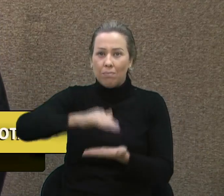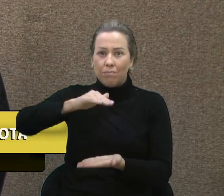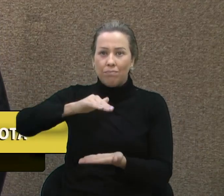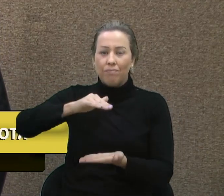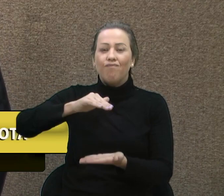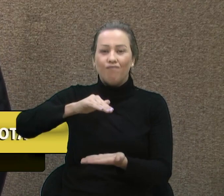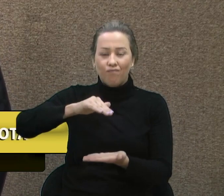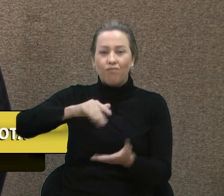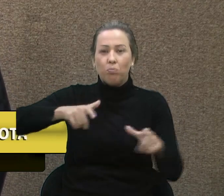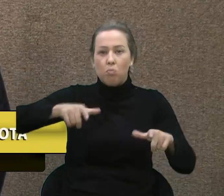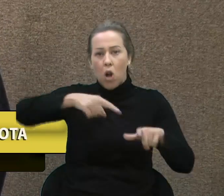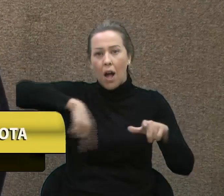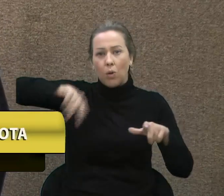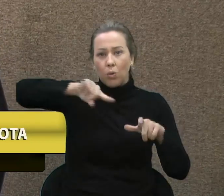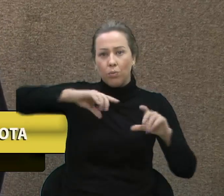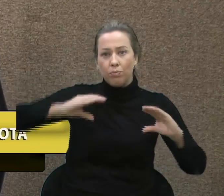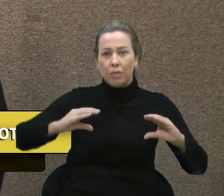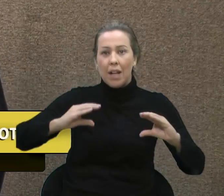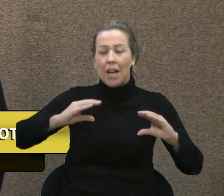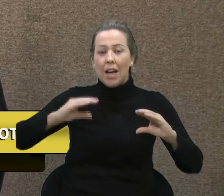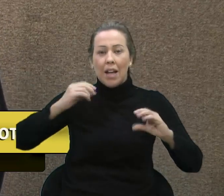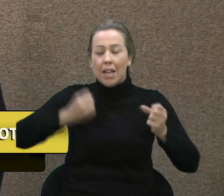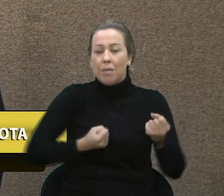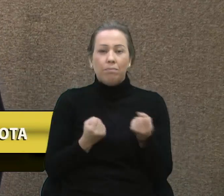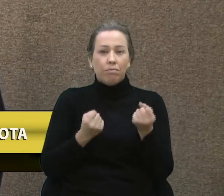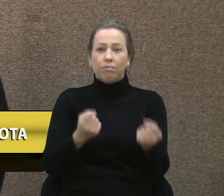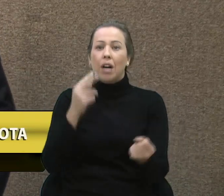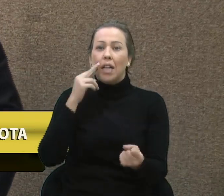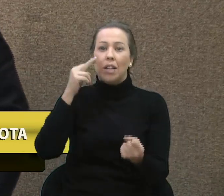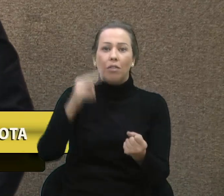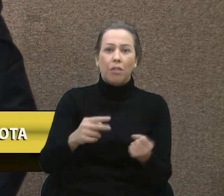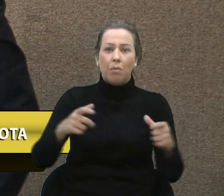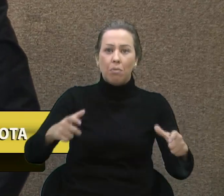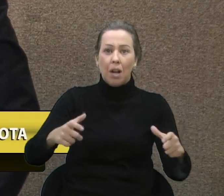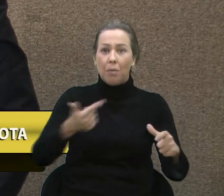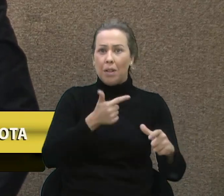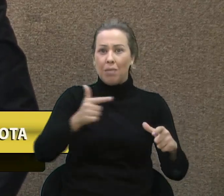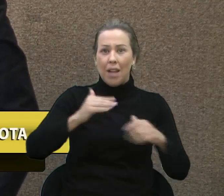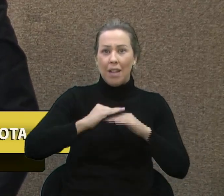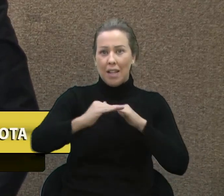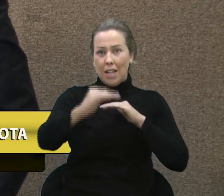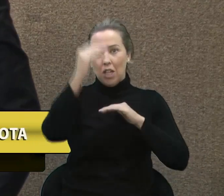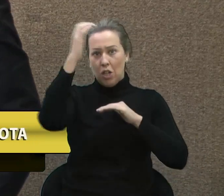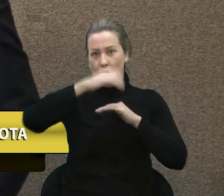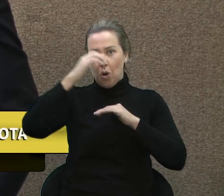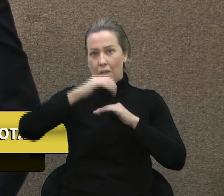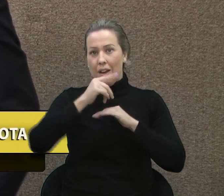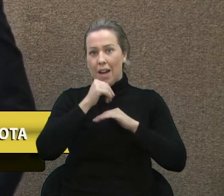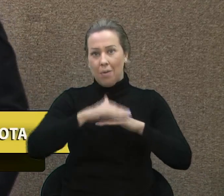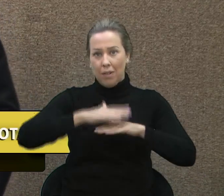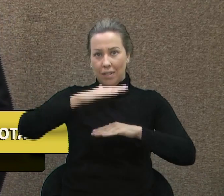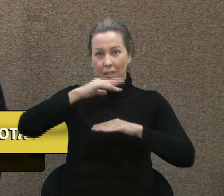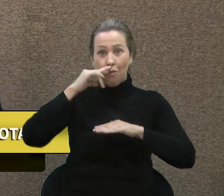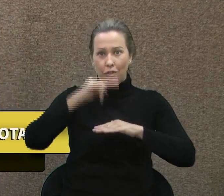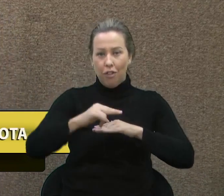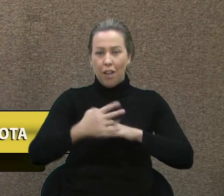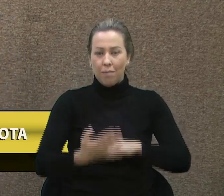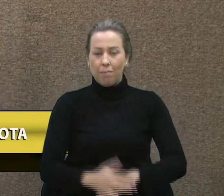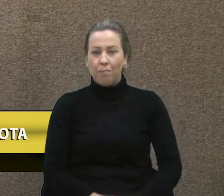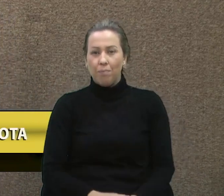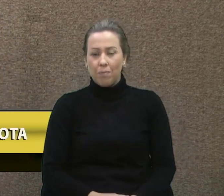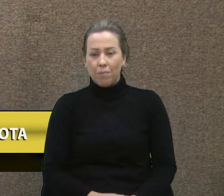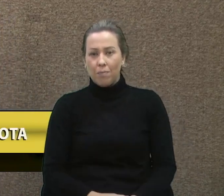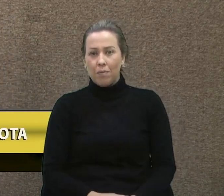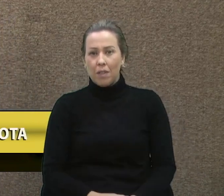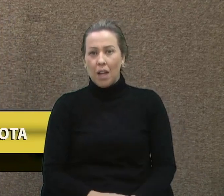e as pessoas não enxergam o buraco, porque parece que não tem buraco, porque está cheio d'água. Então,